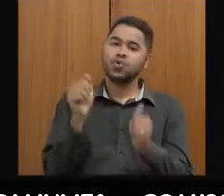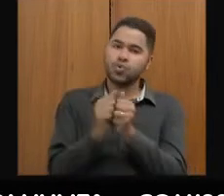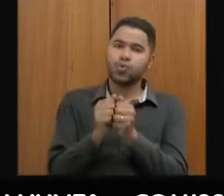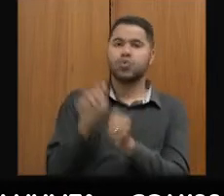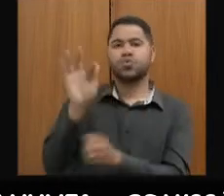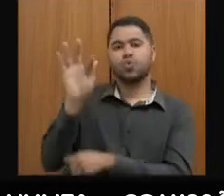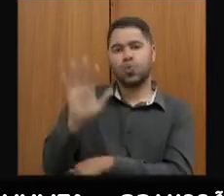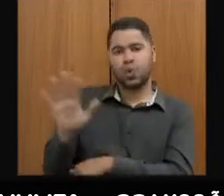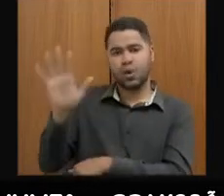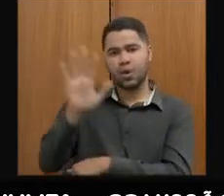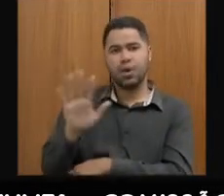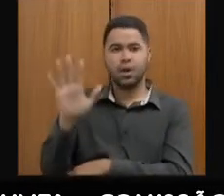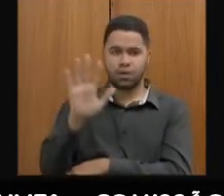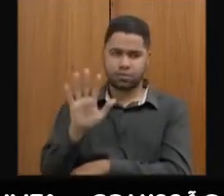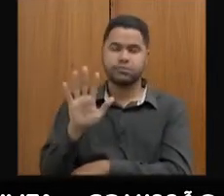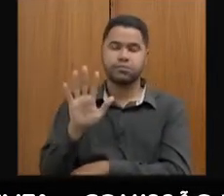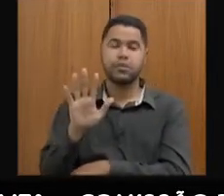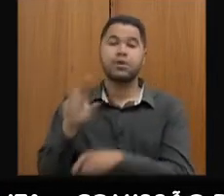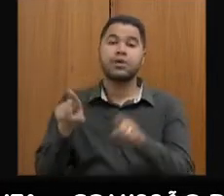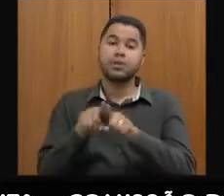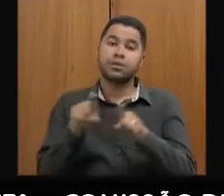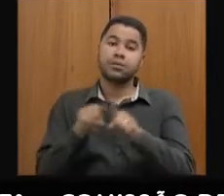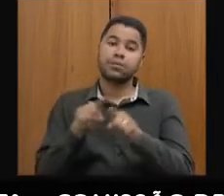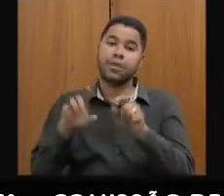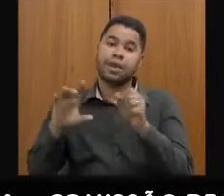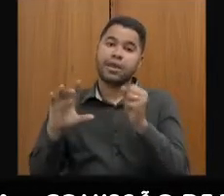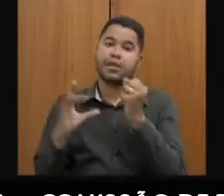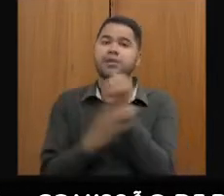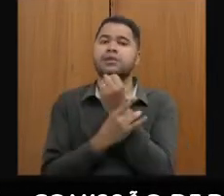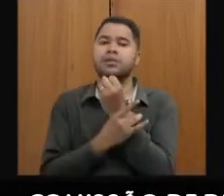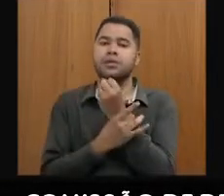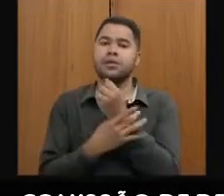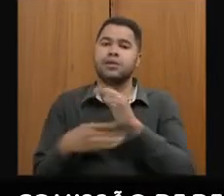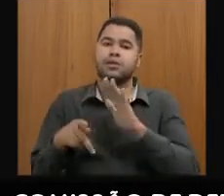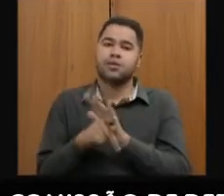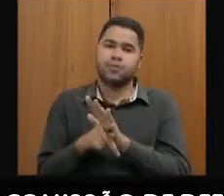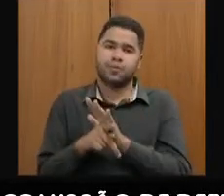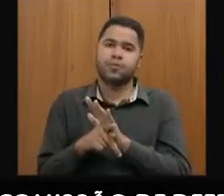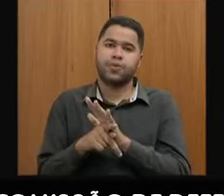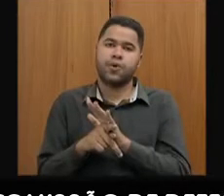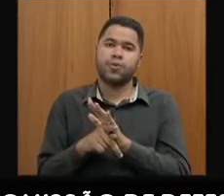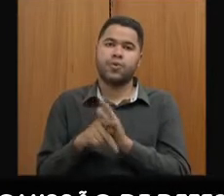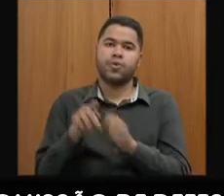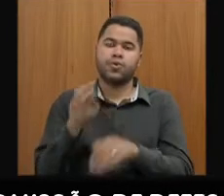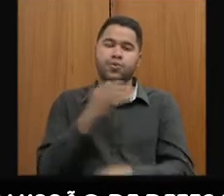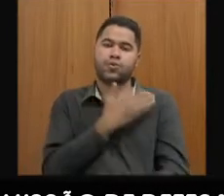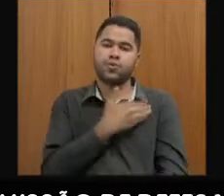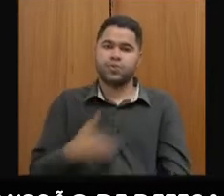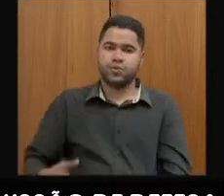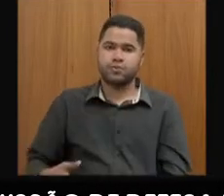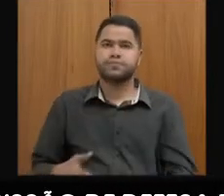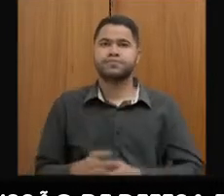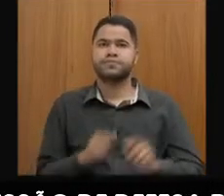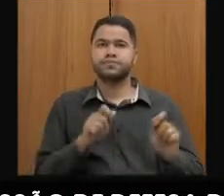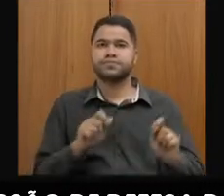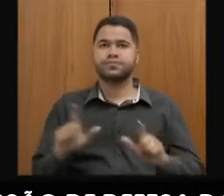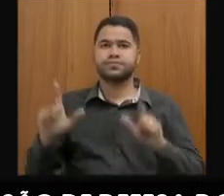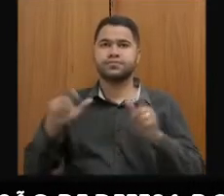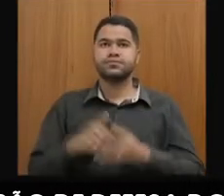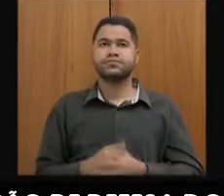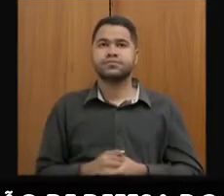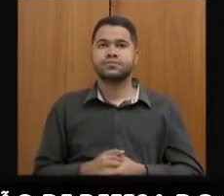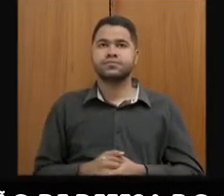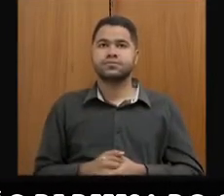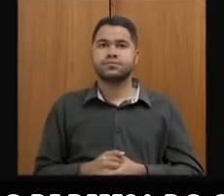garantidora ou contra garantidora do Estado. Próximo, por favor. E aí